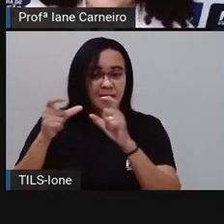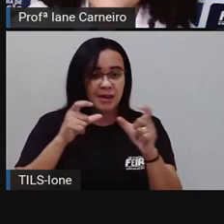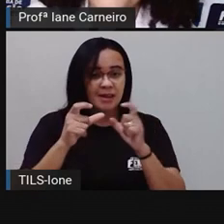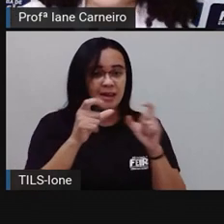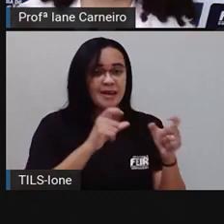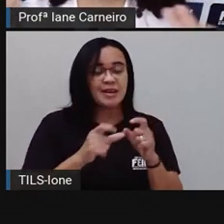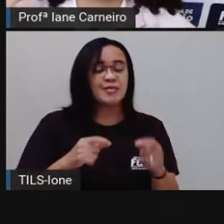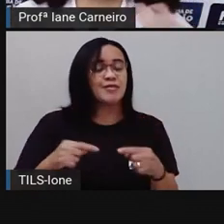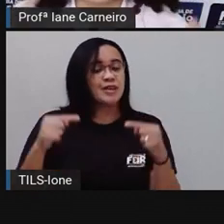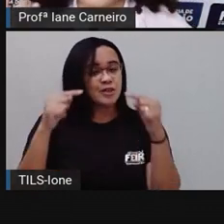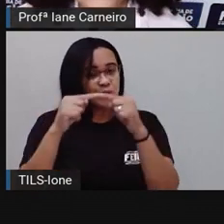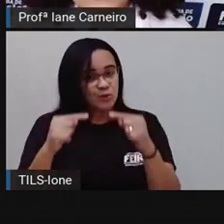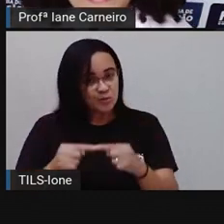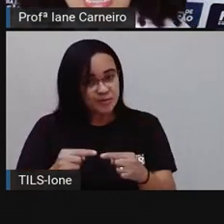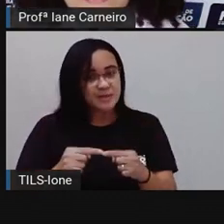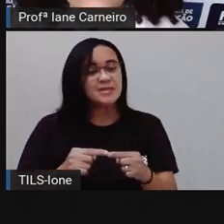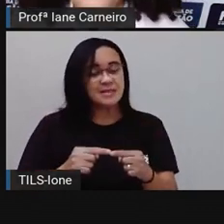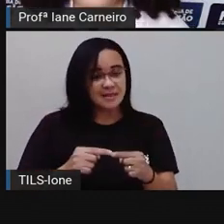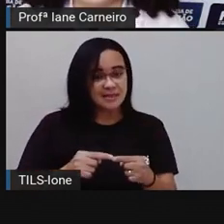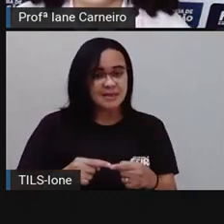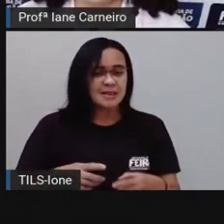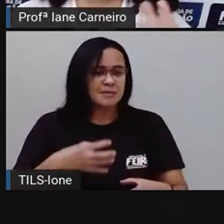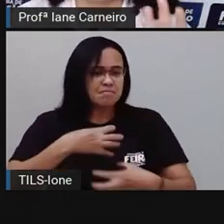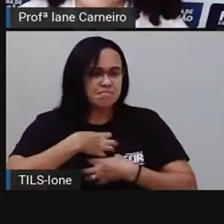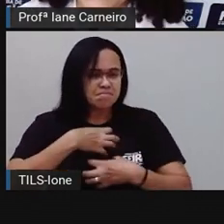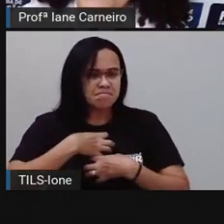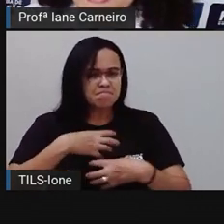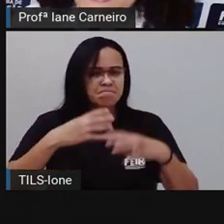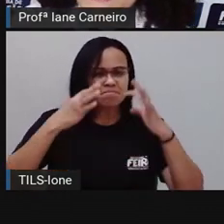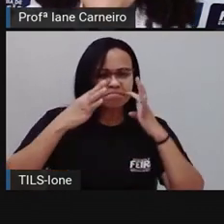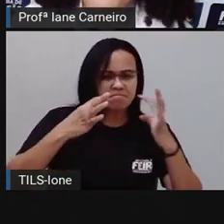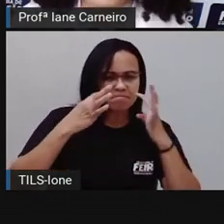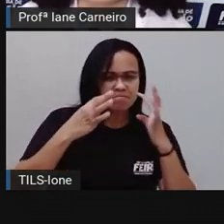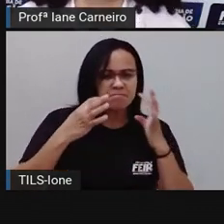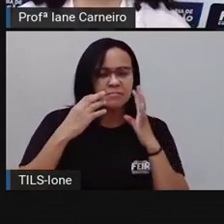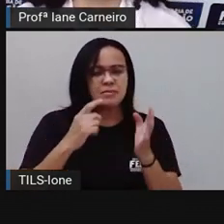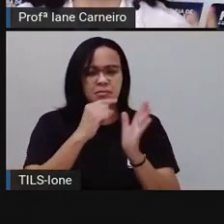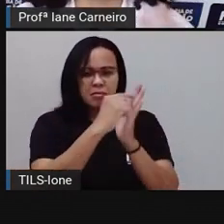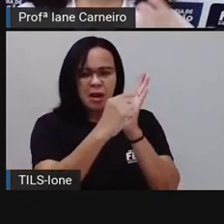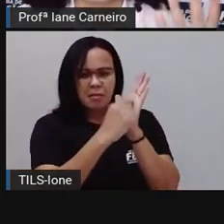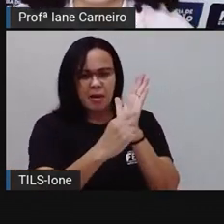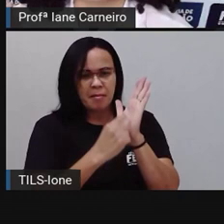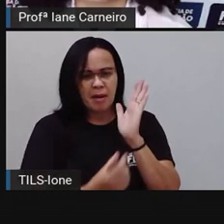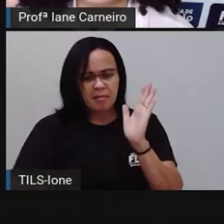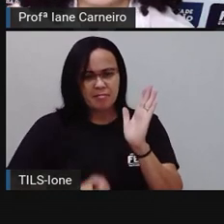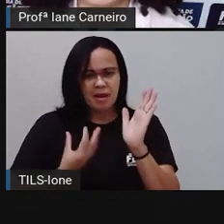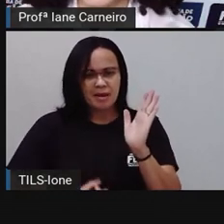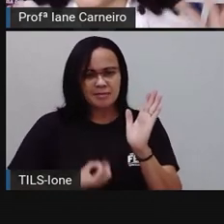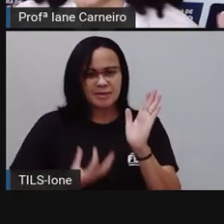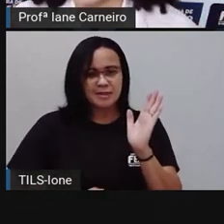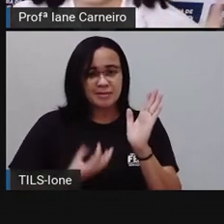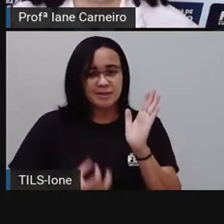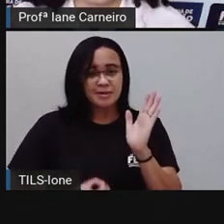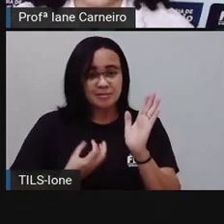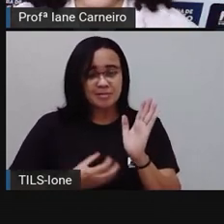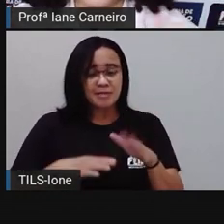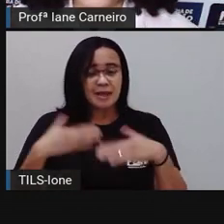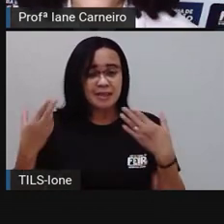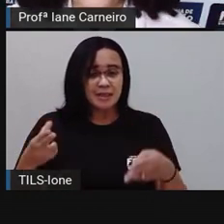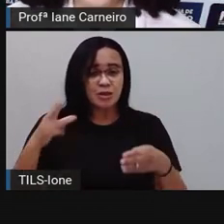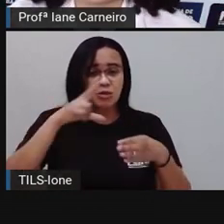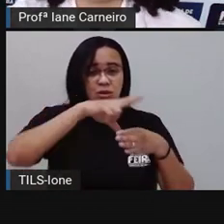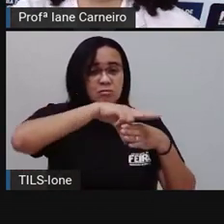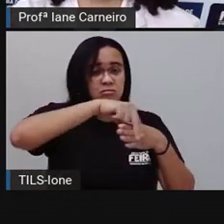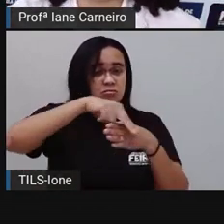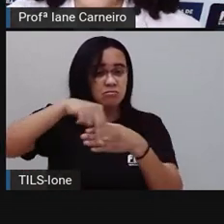rimando, tem uma sonoridade, tem uma forma de declamar, né? E quando esses cordéis, quando é feito